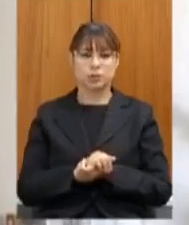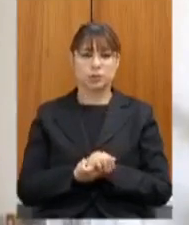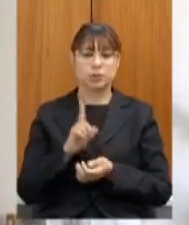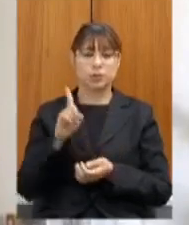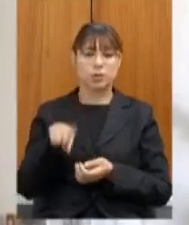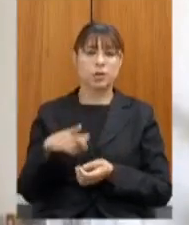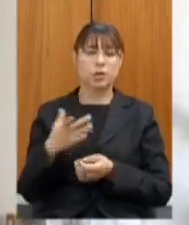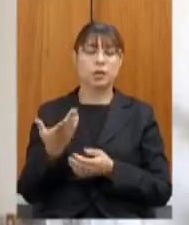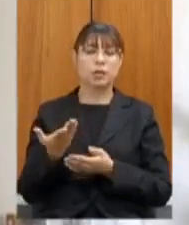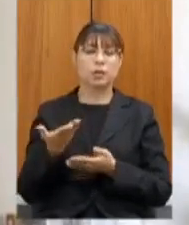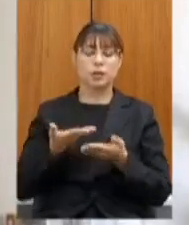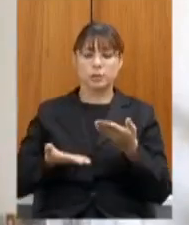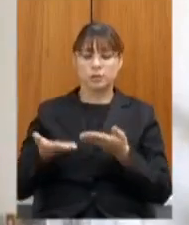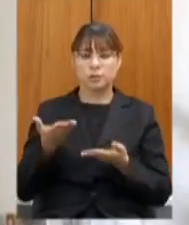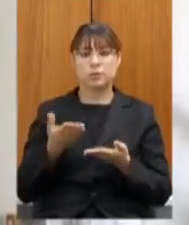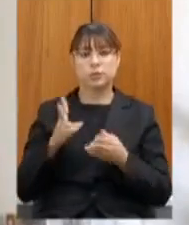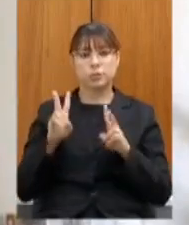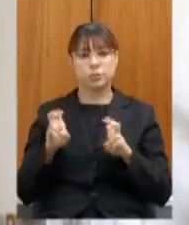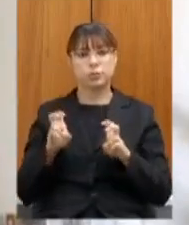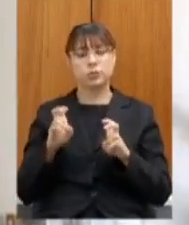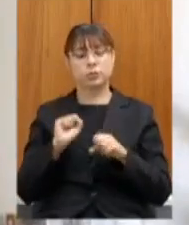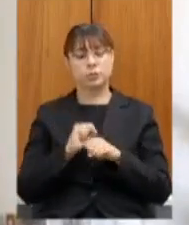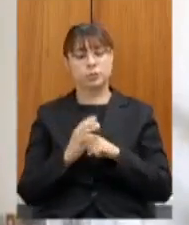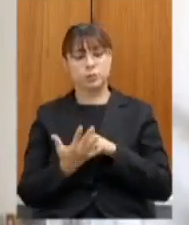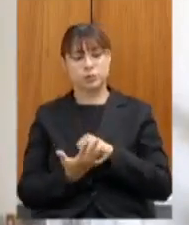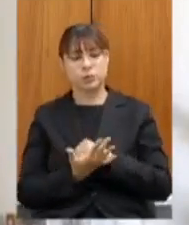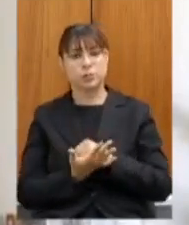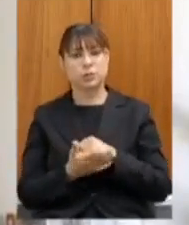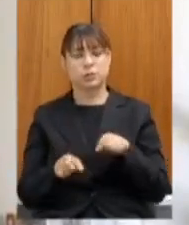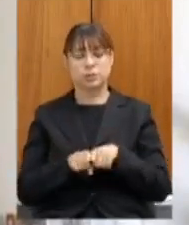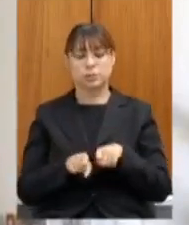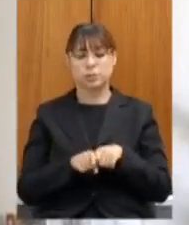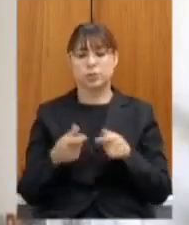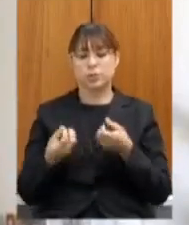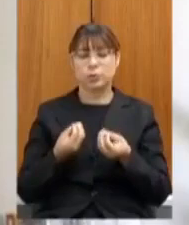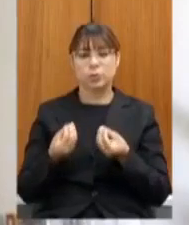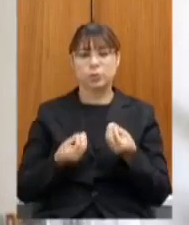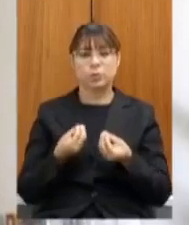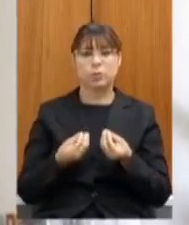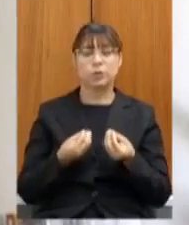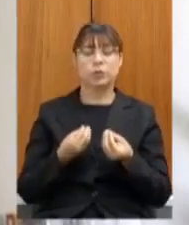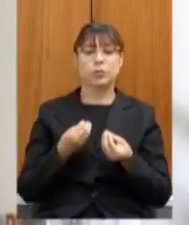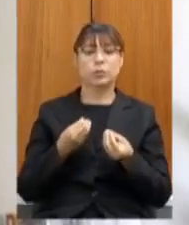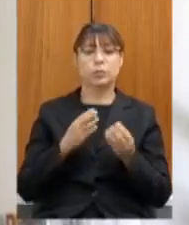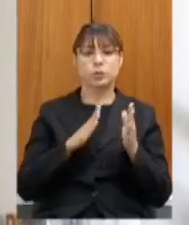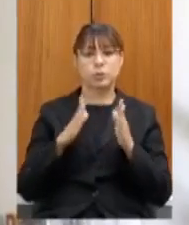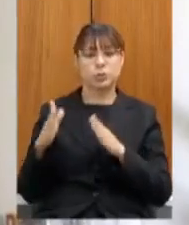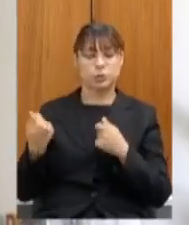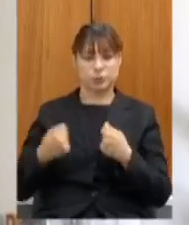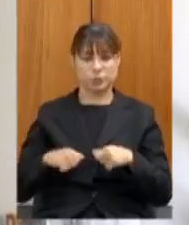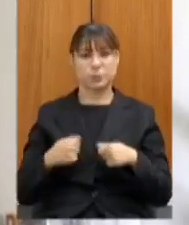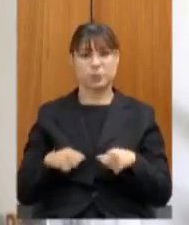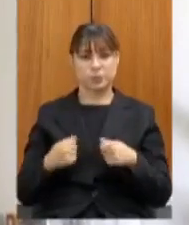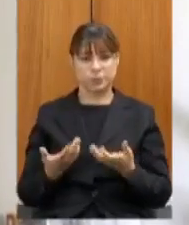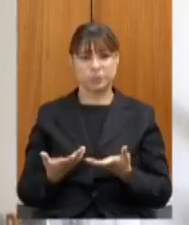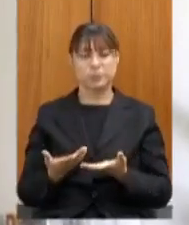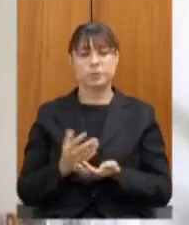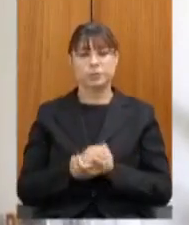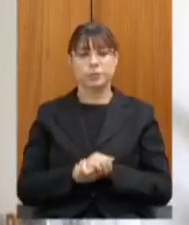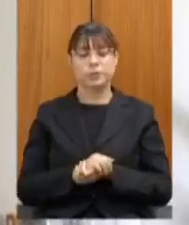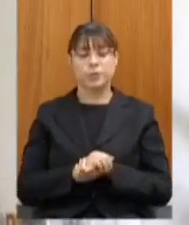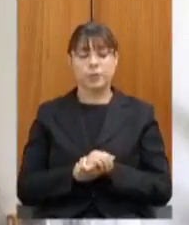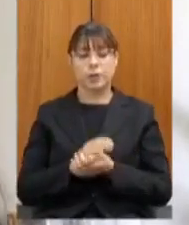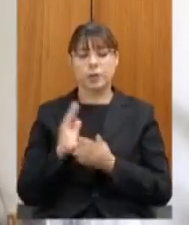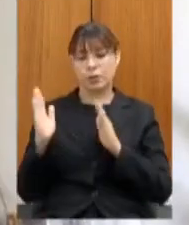relação à pandemia com relação aos procedimentos que devem ser feitos durante esse período